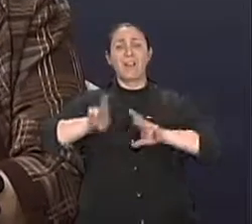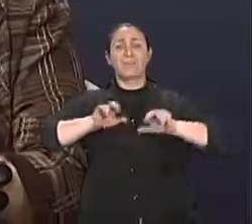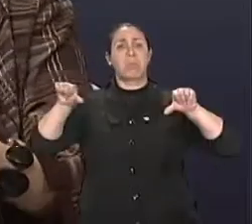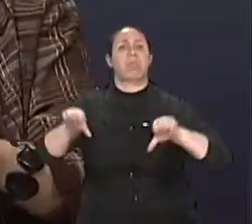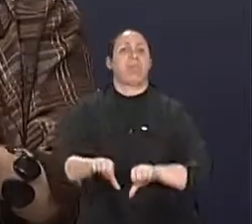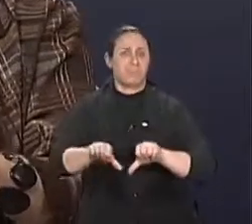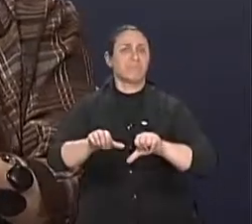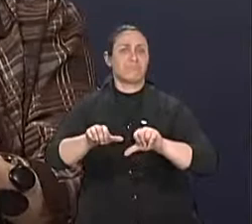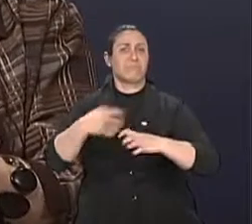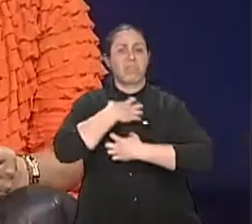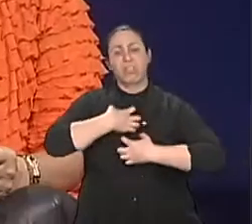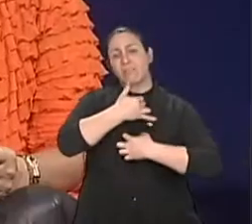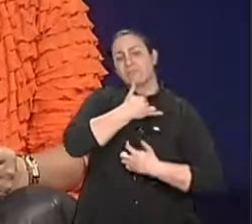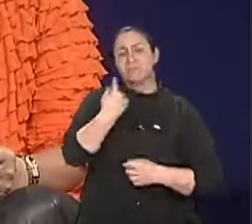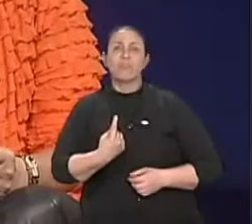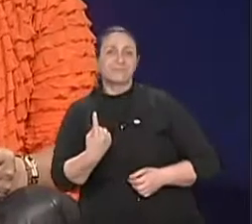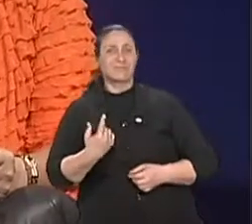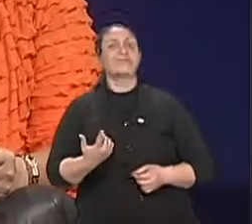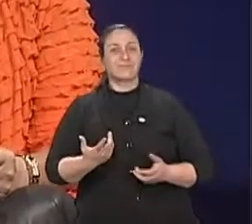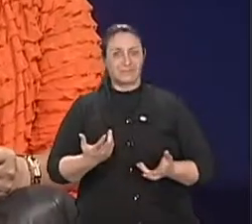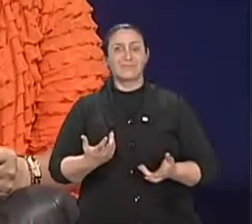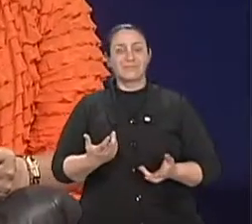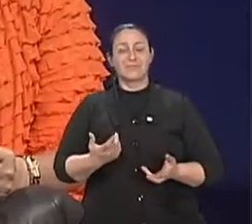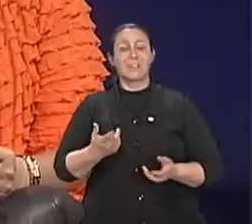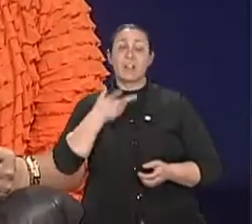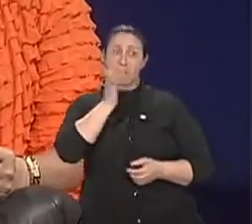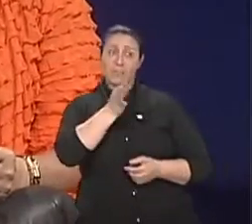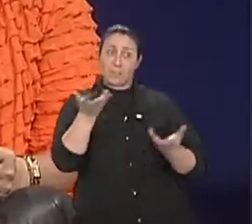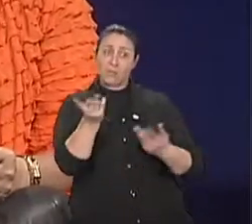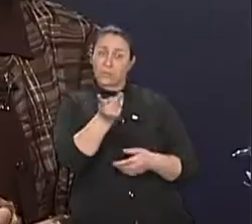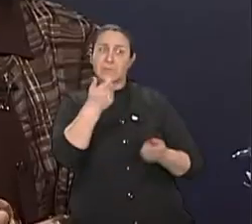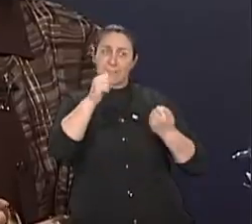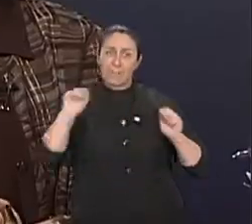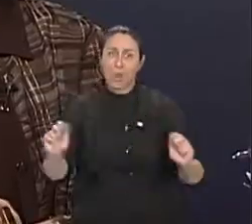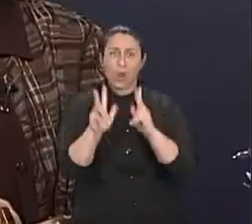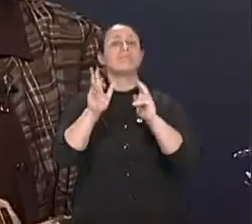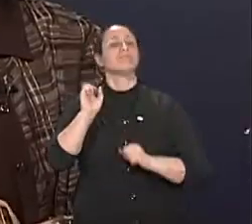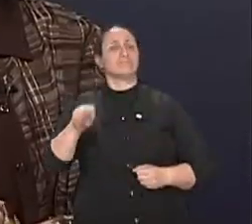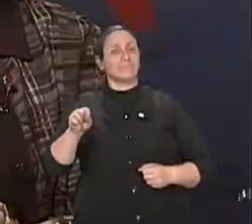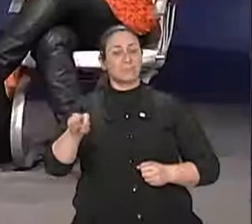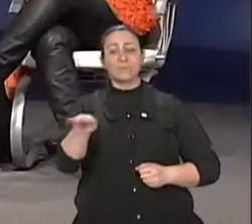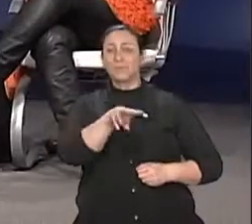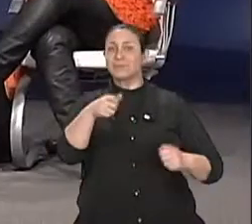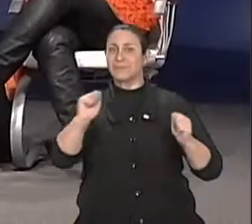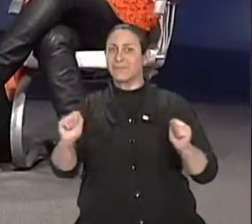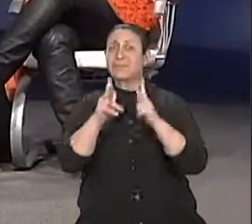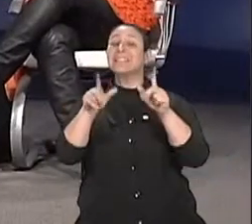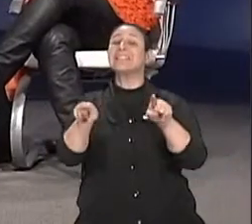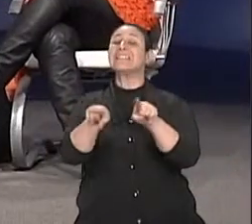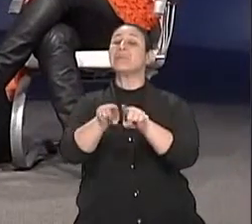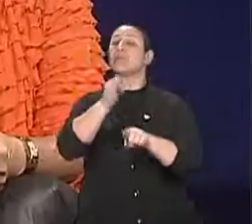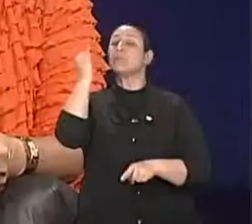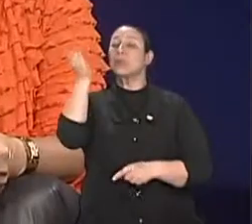Isso tem que ficar bem claro. E tem que ser sincronizado. dois tem que buscar em isso. Tem que querer. Ah, ela disse a